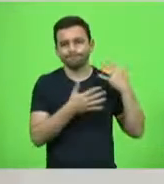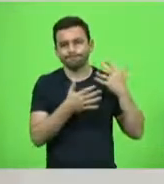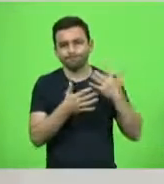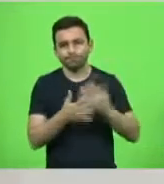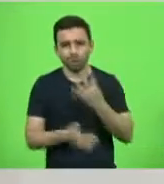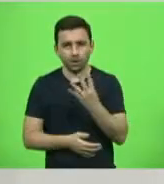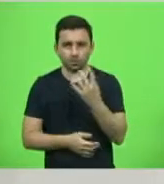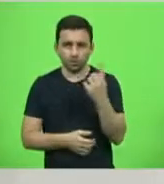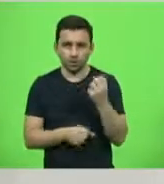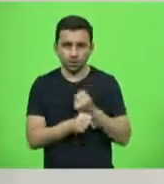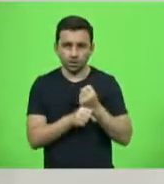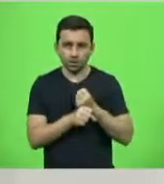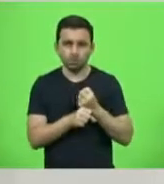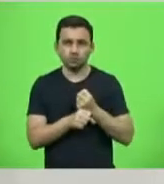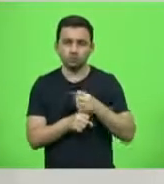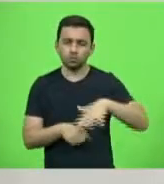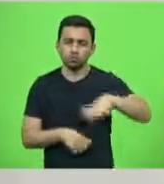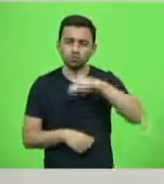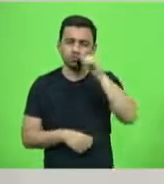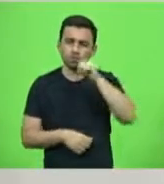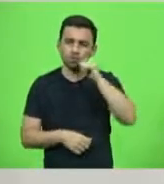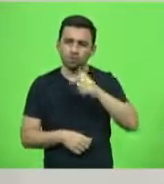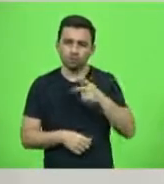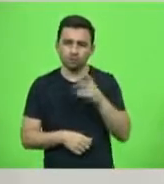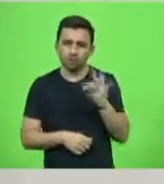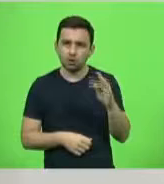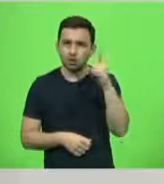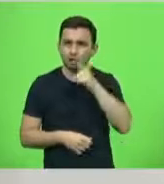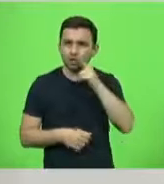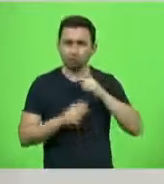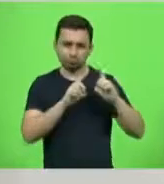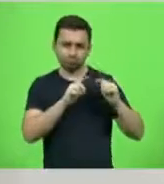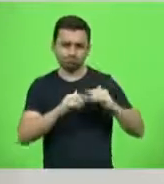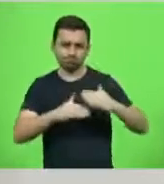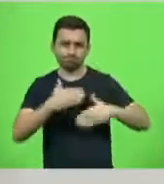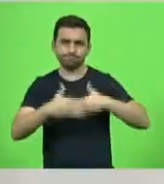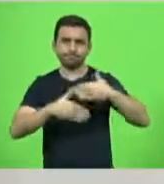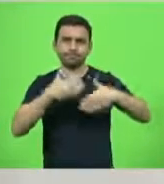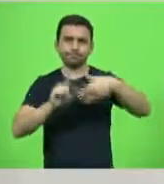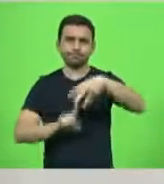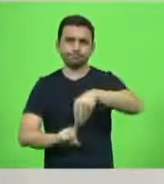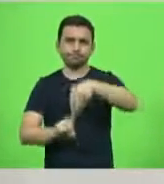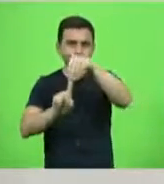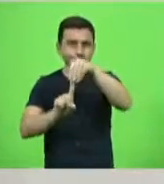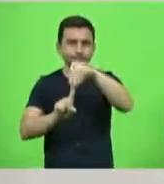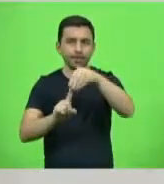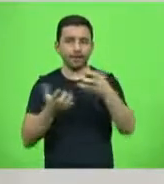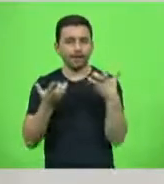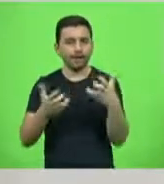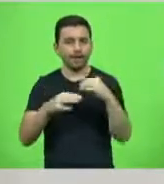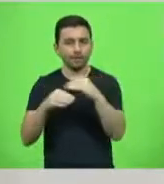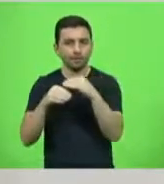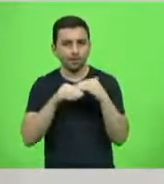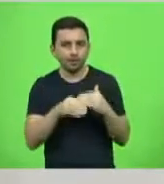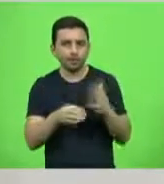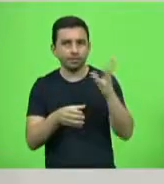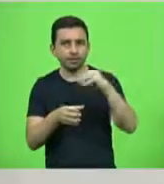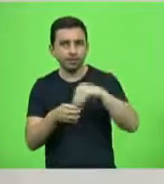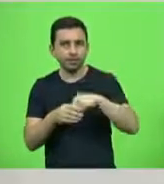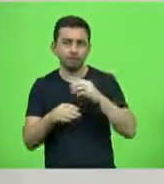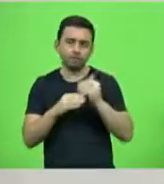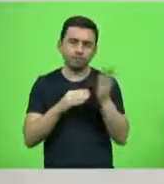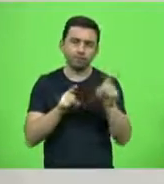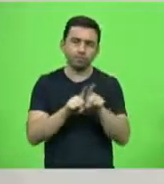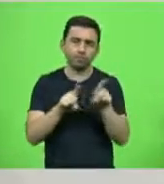de história, as mulheres do PT vêm construindo seu legado de destaque na busca por igualdade dentro e fora do PT.